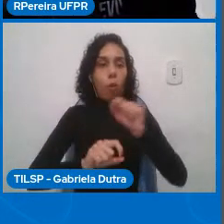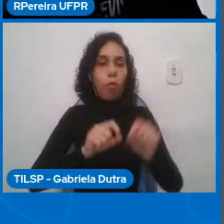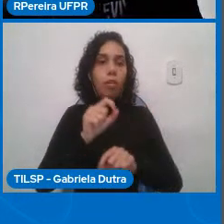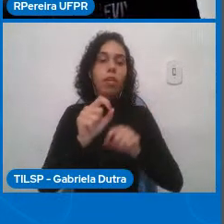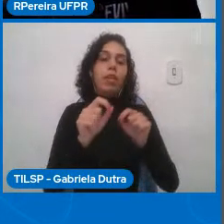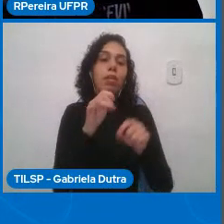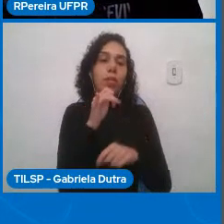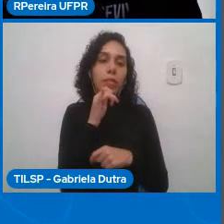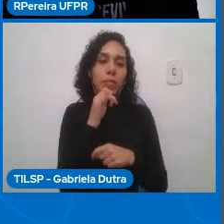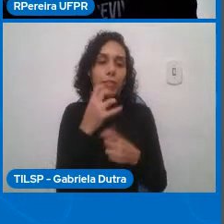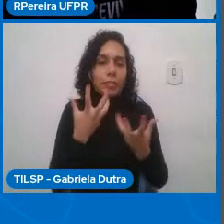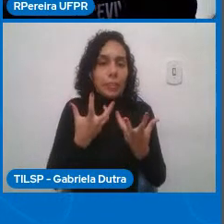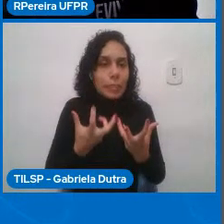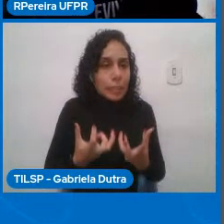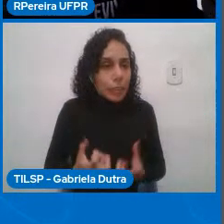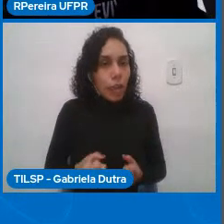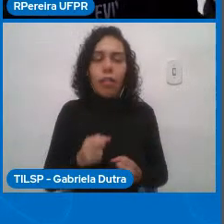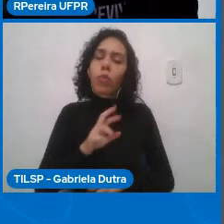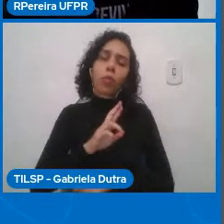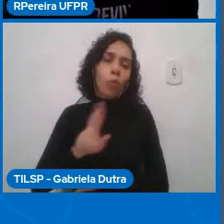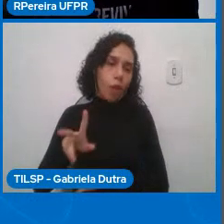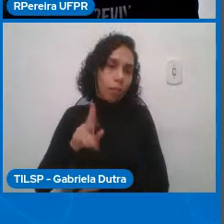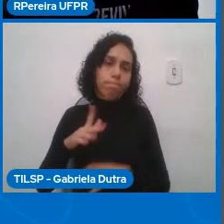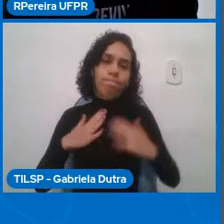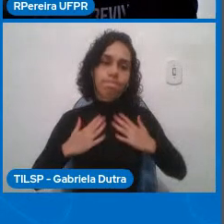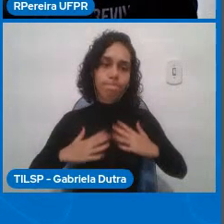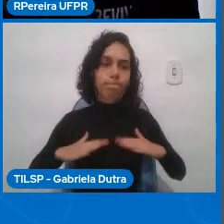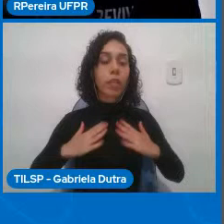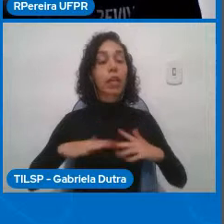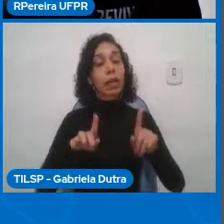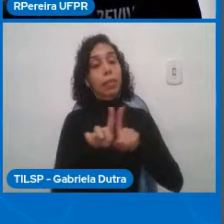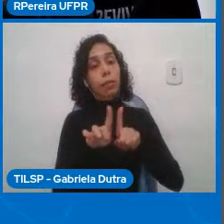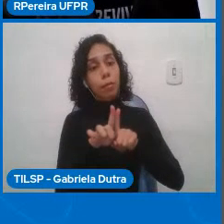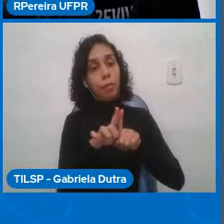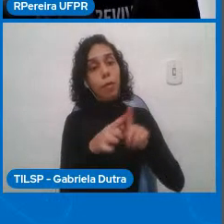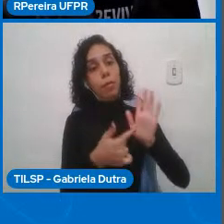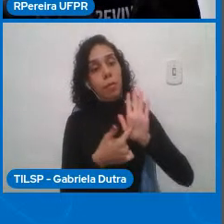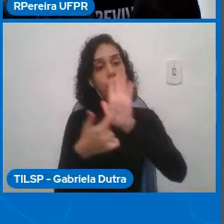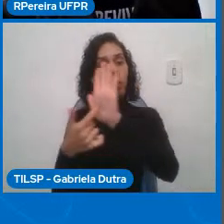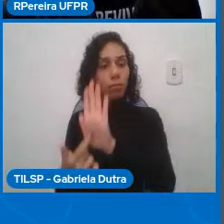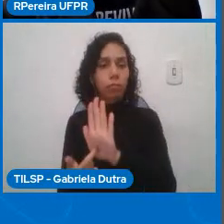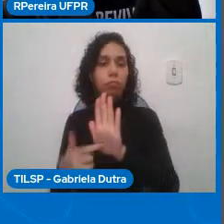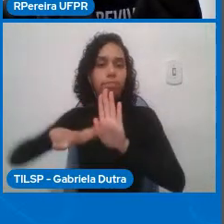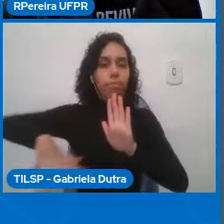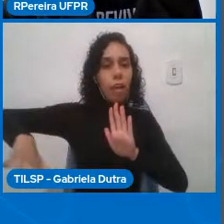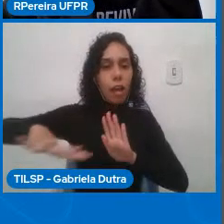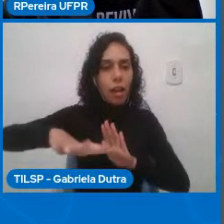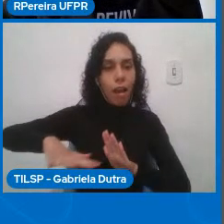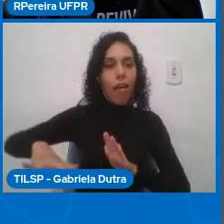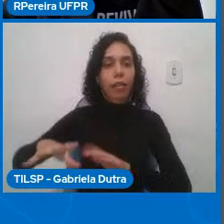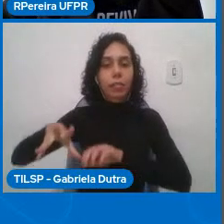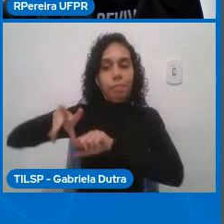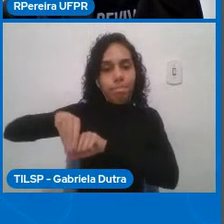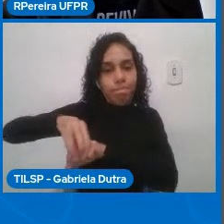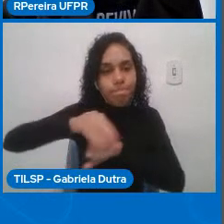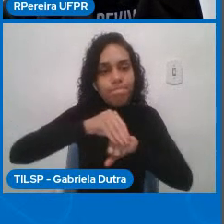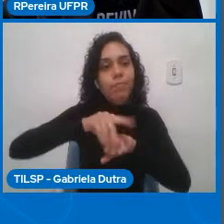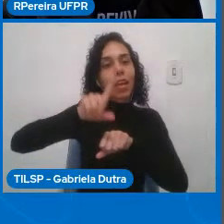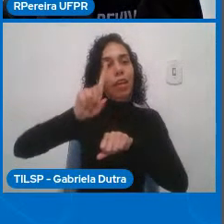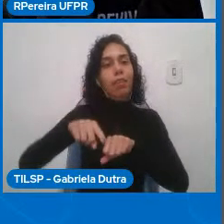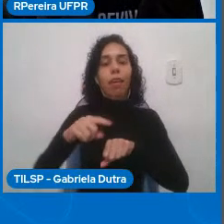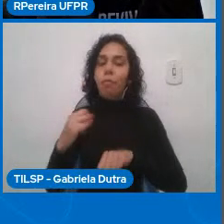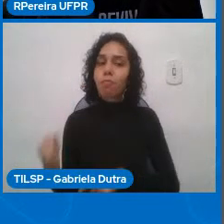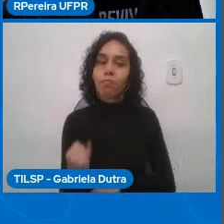oferece um exemplo de áreas de conhecimento que são necessárias e que teoricamente cobririam todos esses níveis aqui